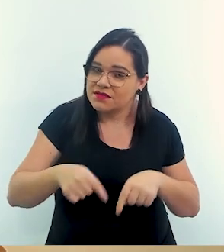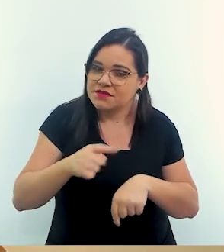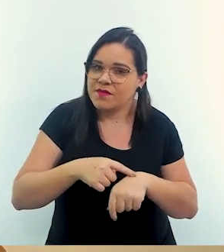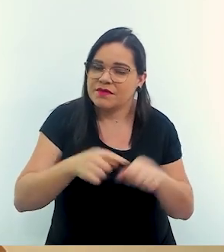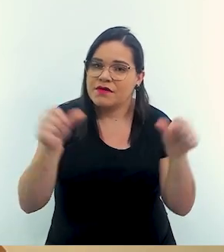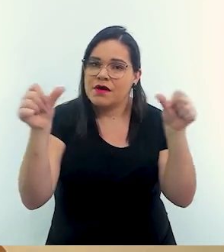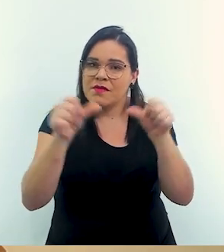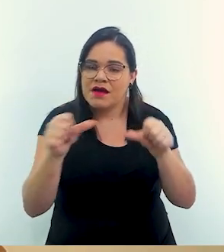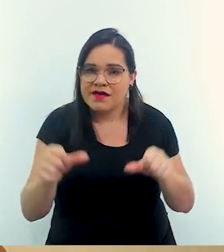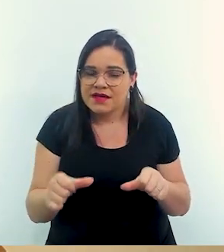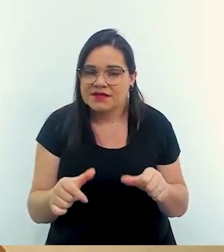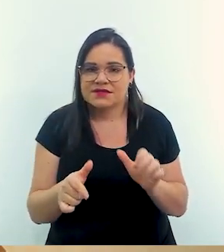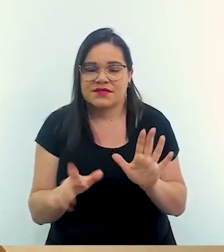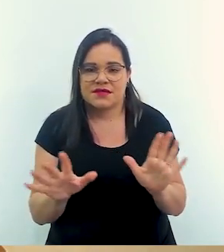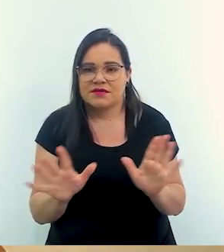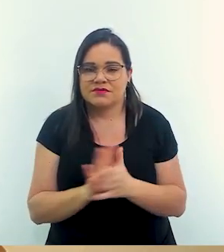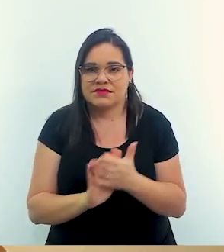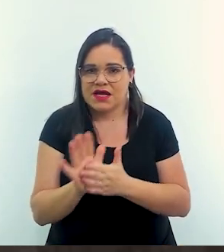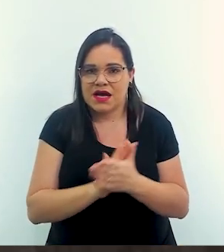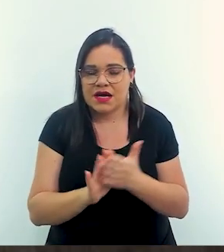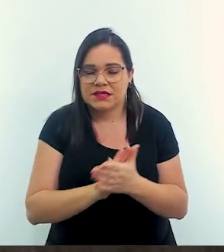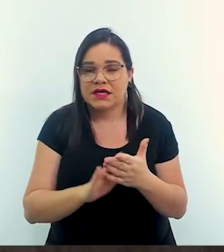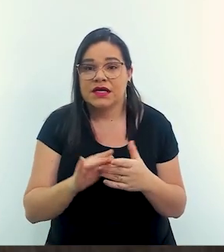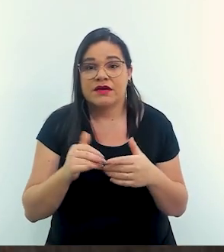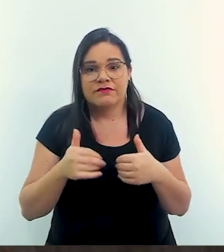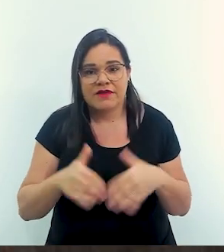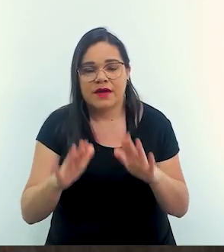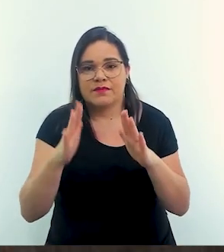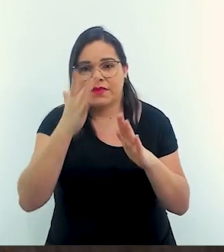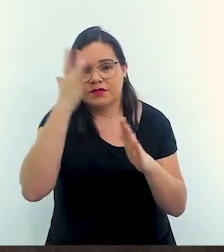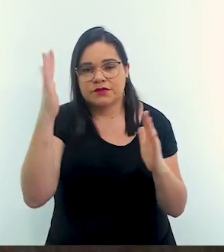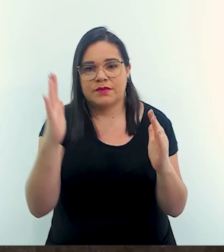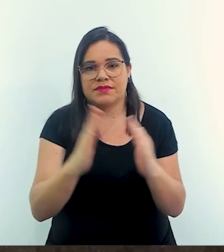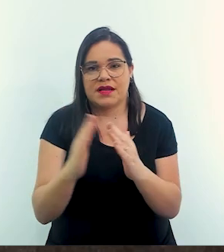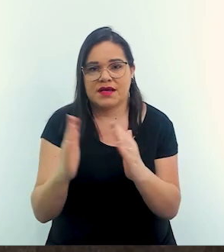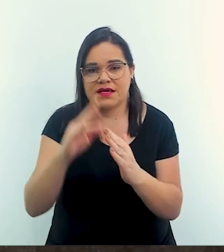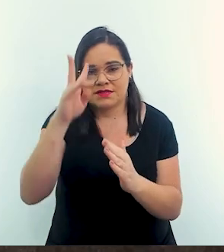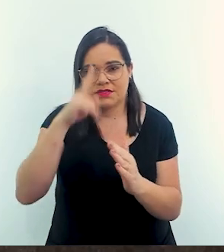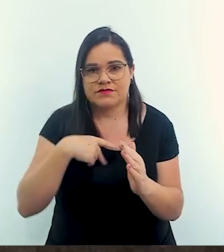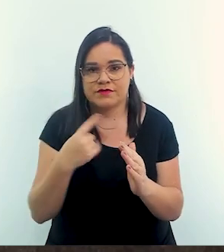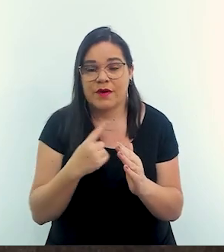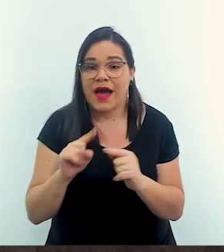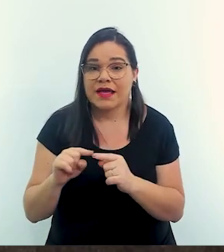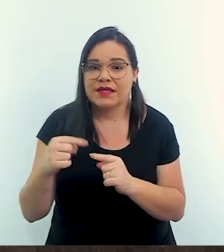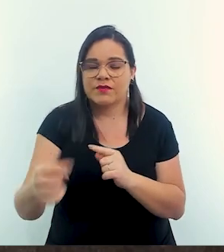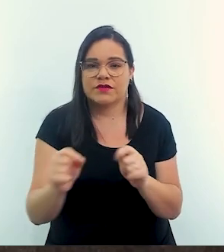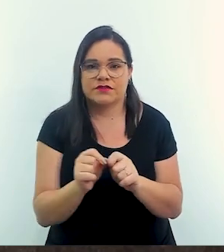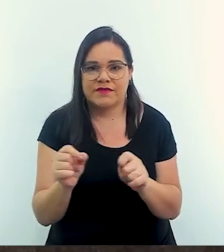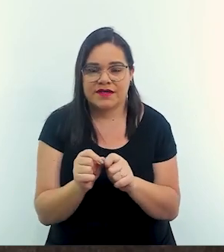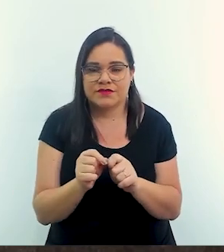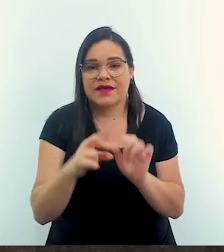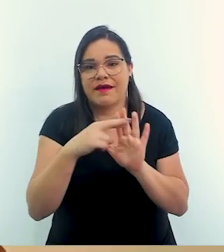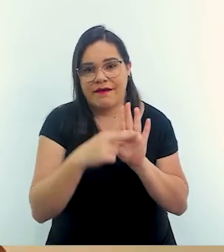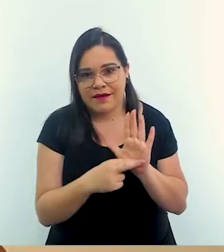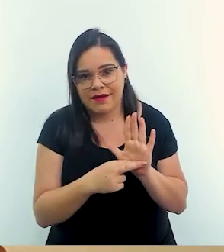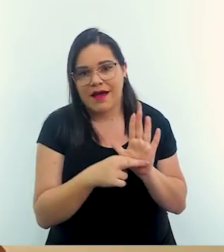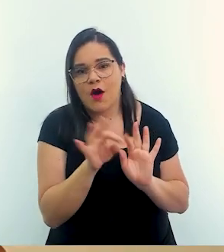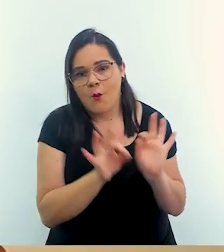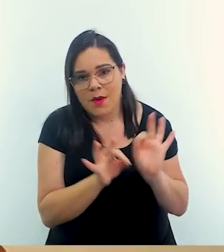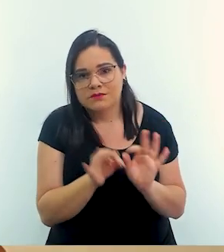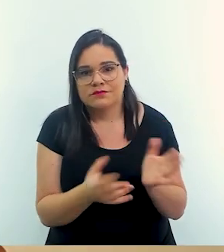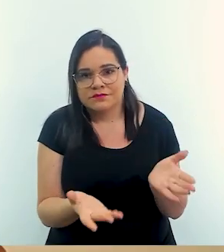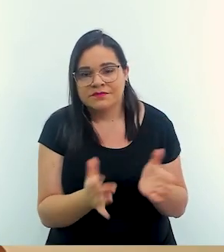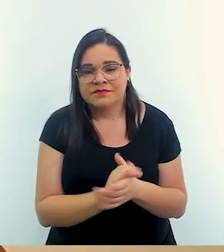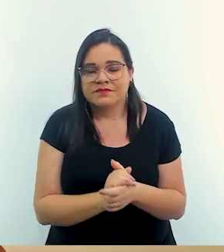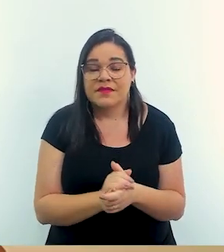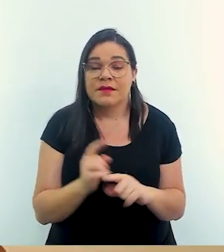questão de avaliação nada e a vai colocar as pessoas nas suas casas individuais e depois a gente faz o que? a gente trata isso